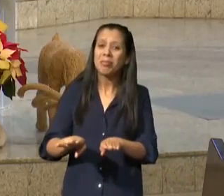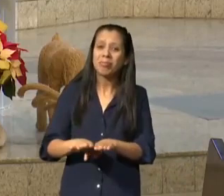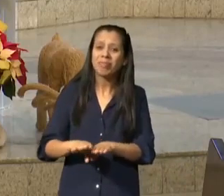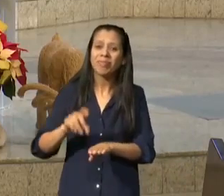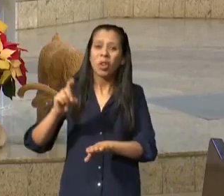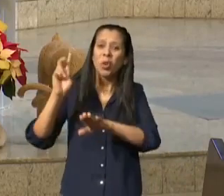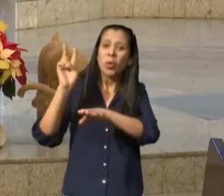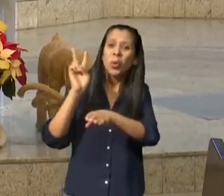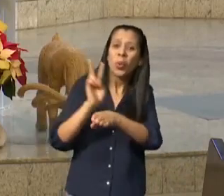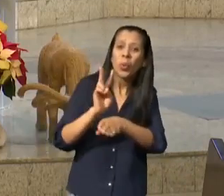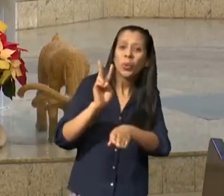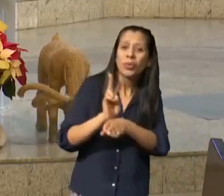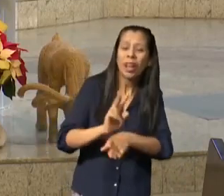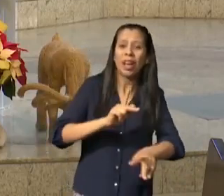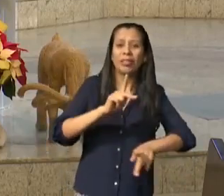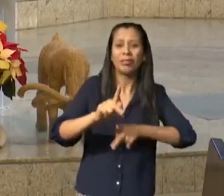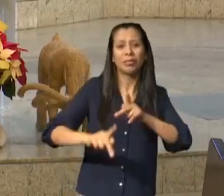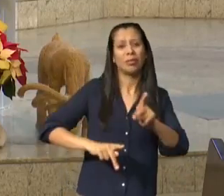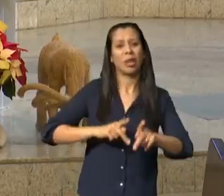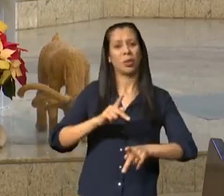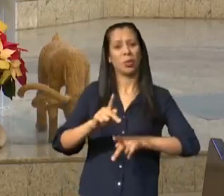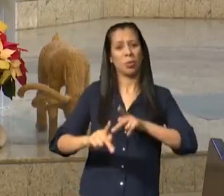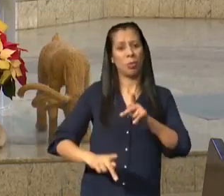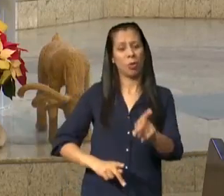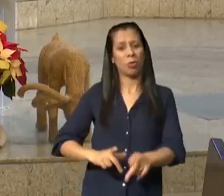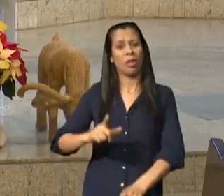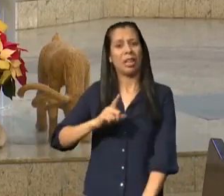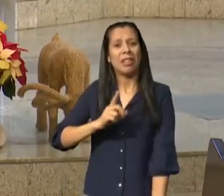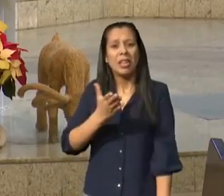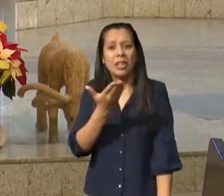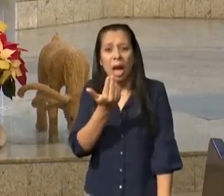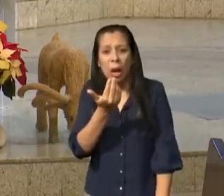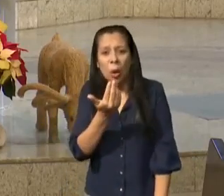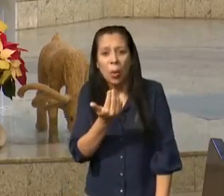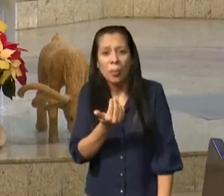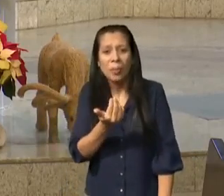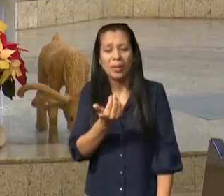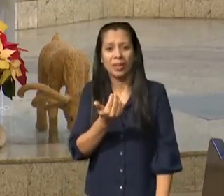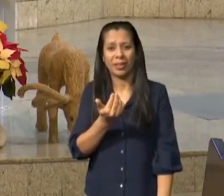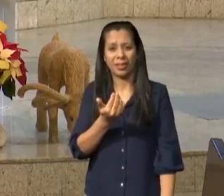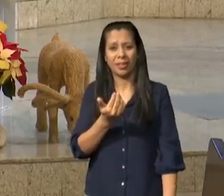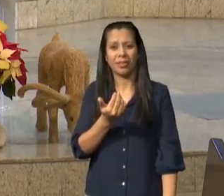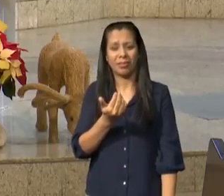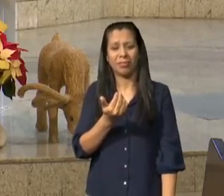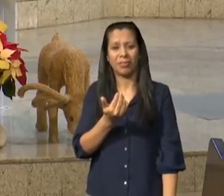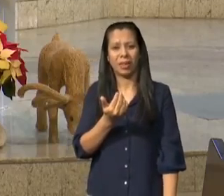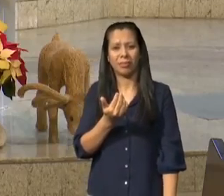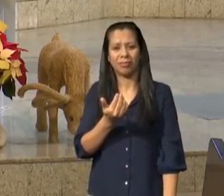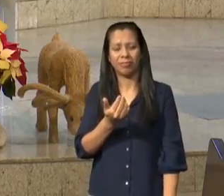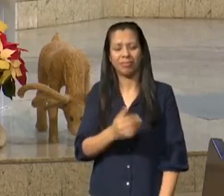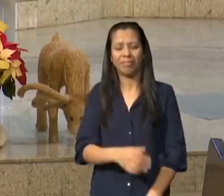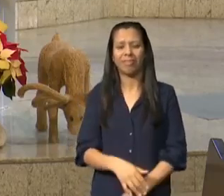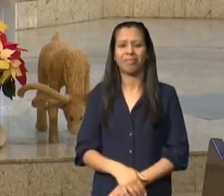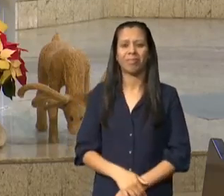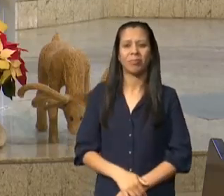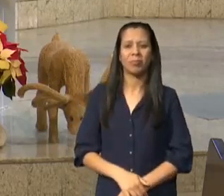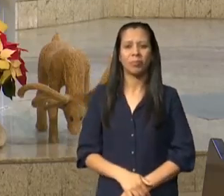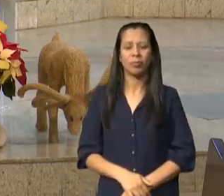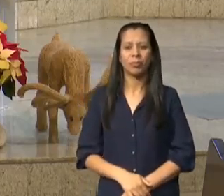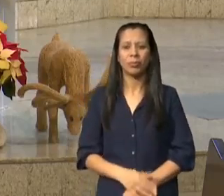para que cada filho de Israel cada filho de Deus saísse a encontrar-se com Deus